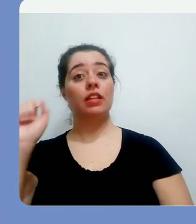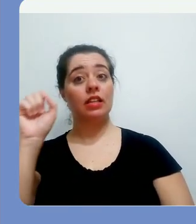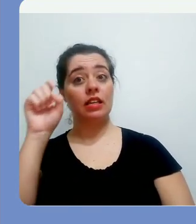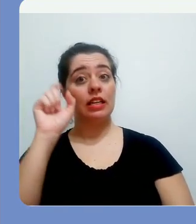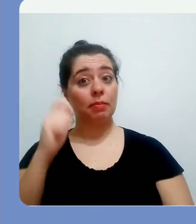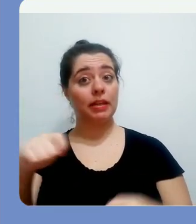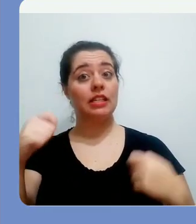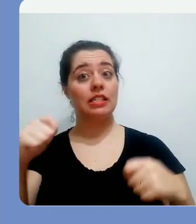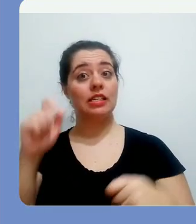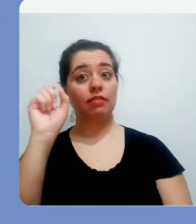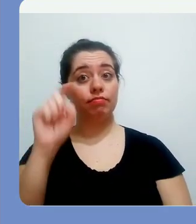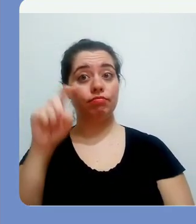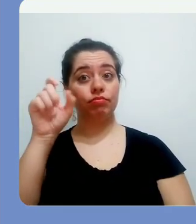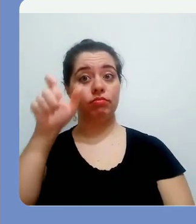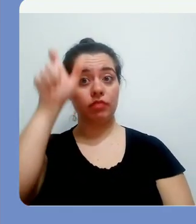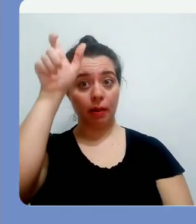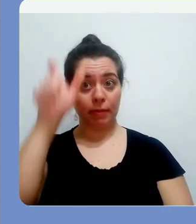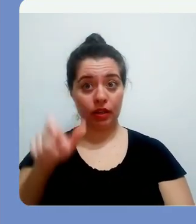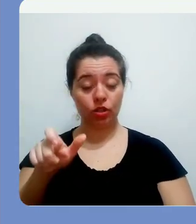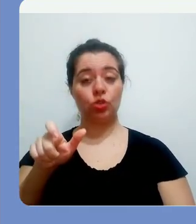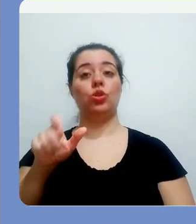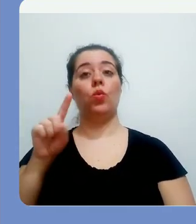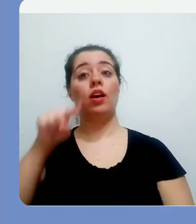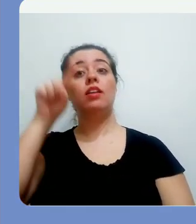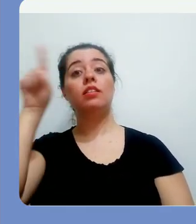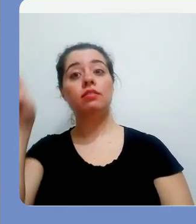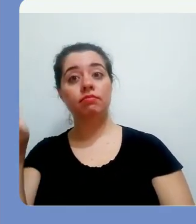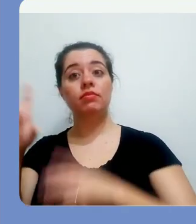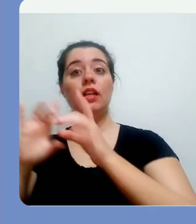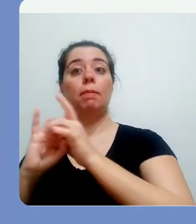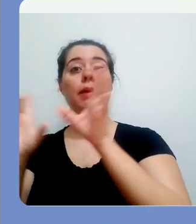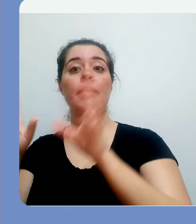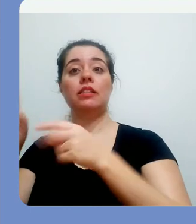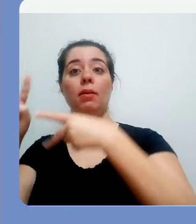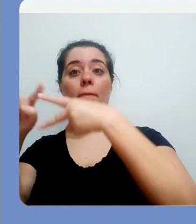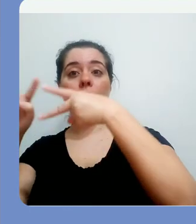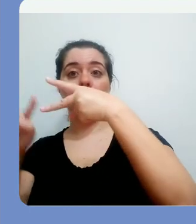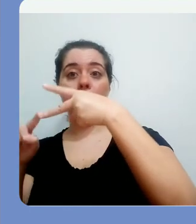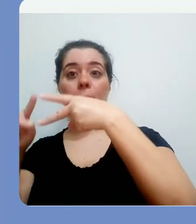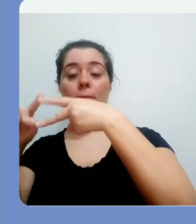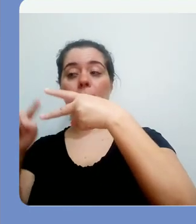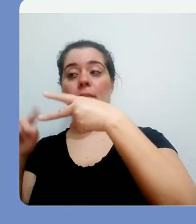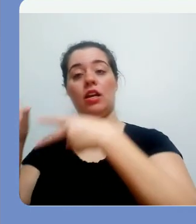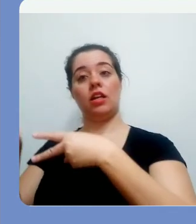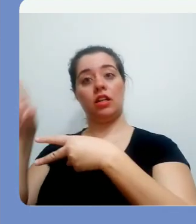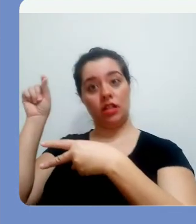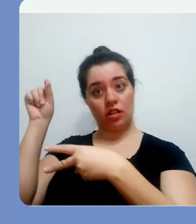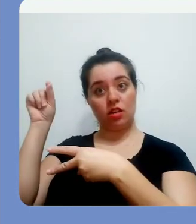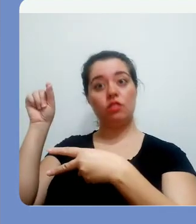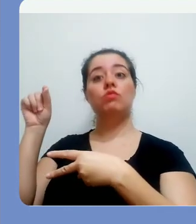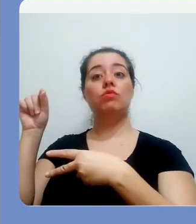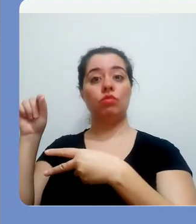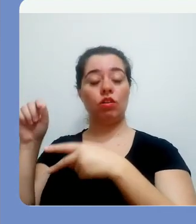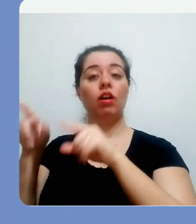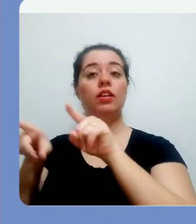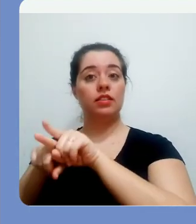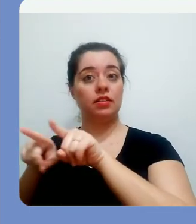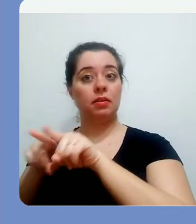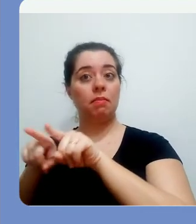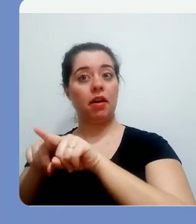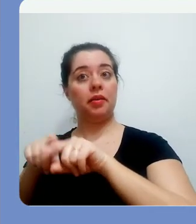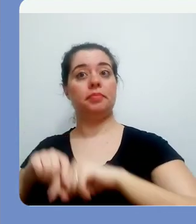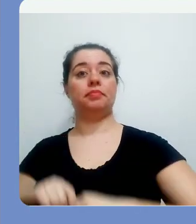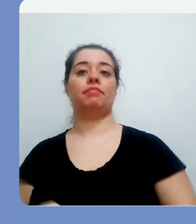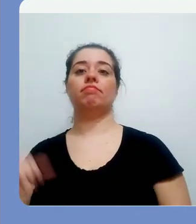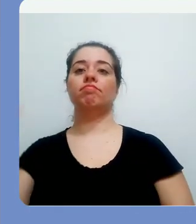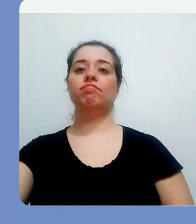Então selecionado o usuário com que você deseja compartilhar a sua pasta e configurado também a permissão que você deseja